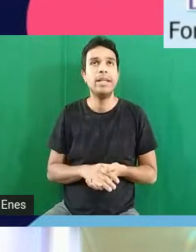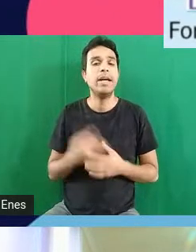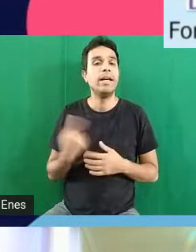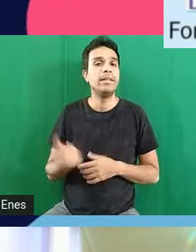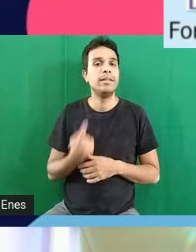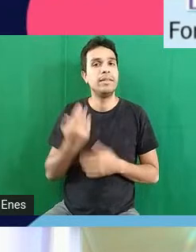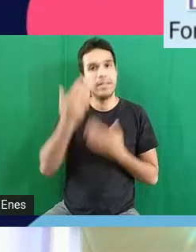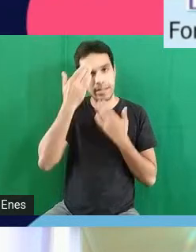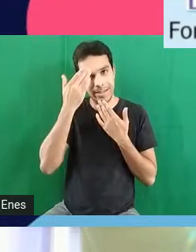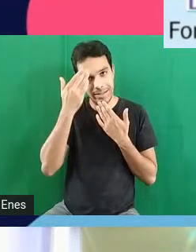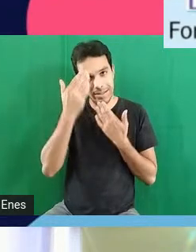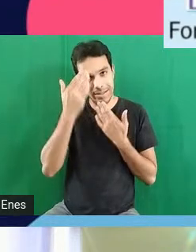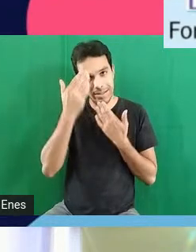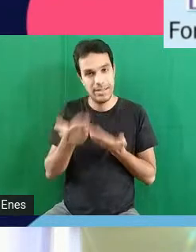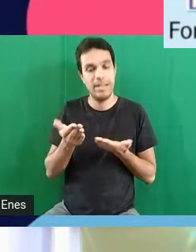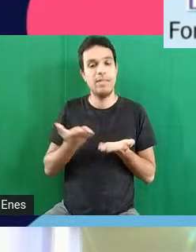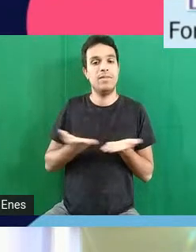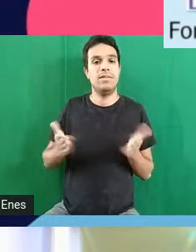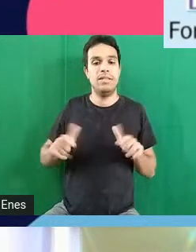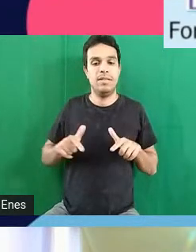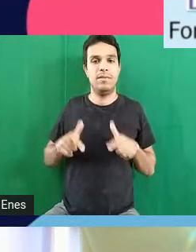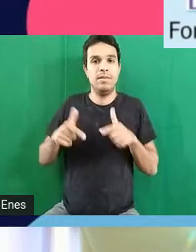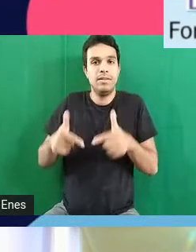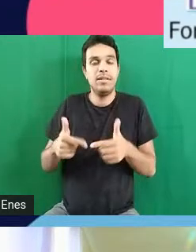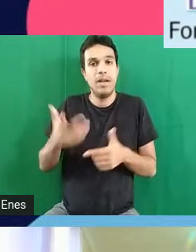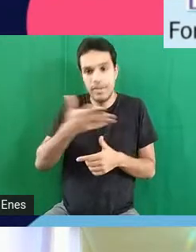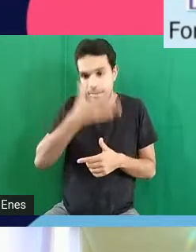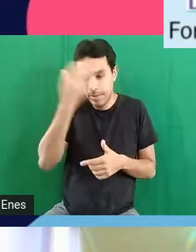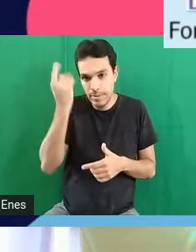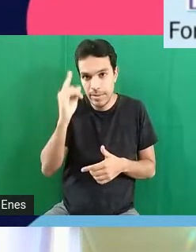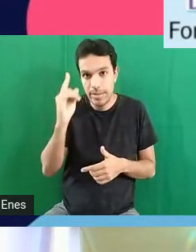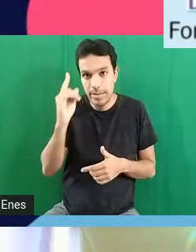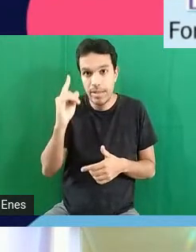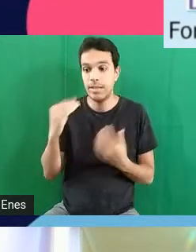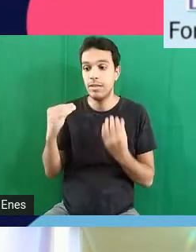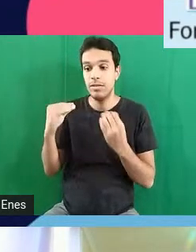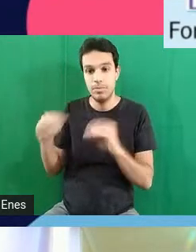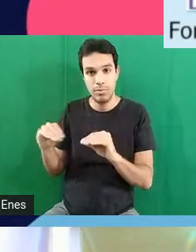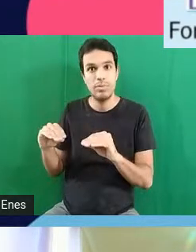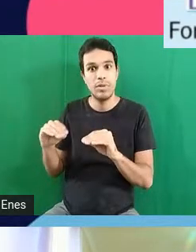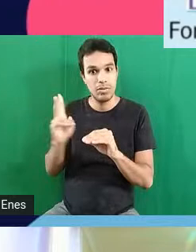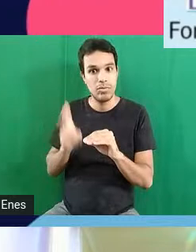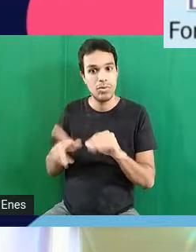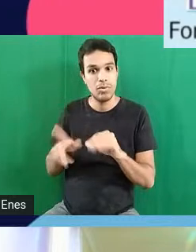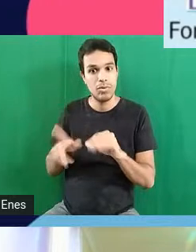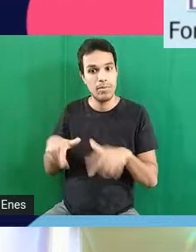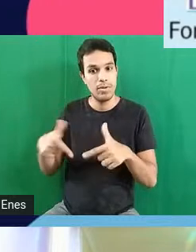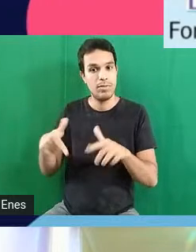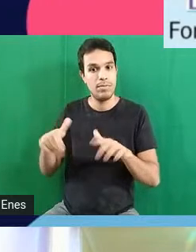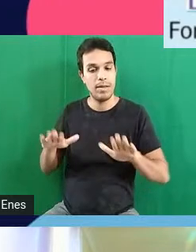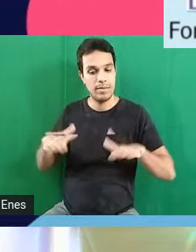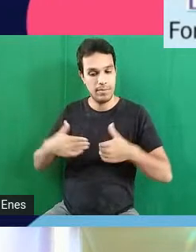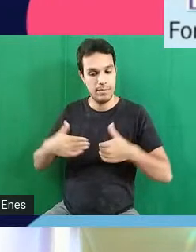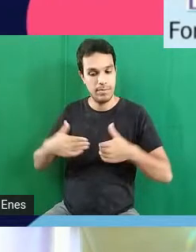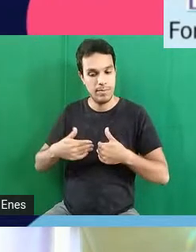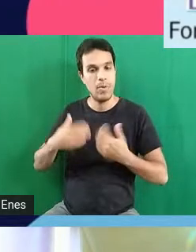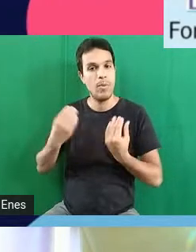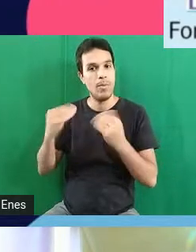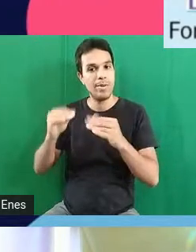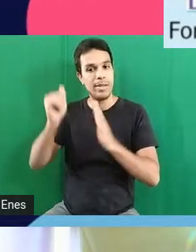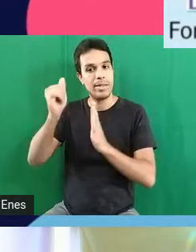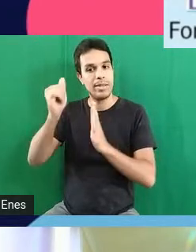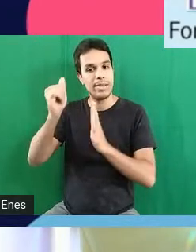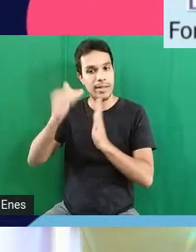agradece bastante a participação de todo mundo não se esqueçam de postar de continuar participando do fórum de postar tarefa que é um plano de aula